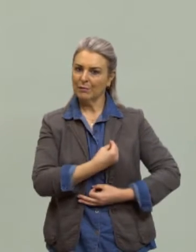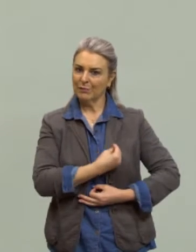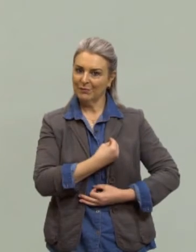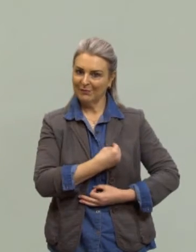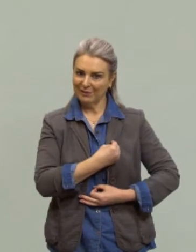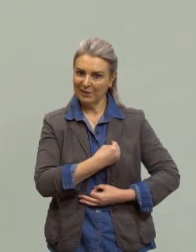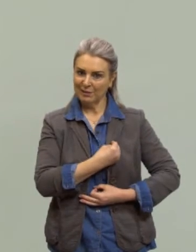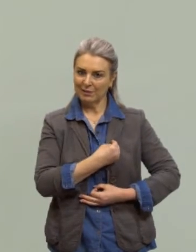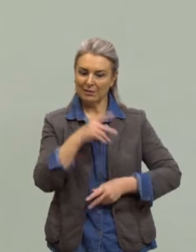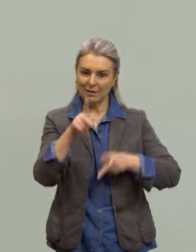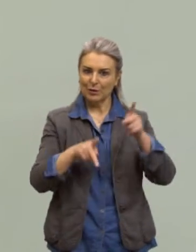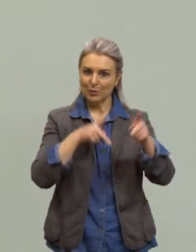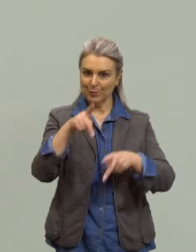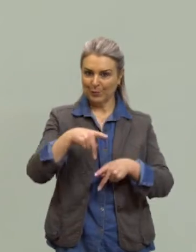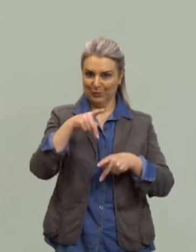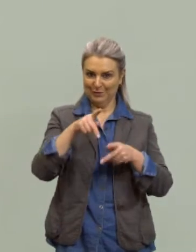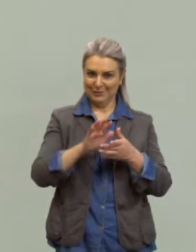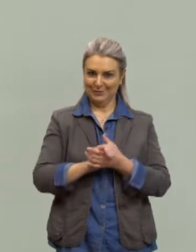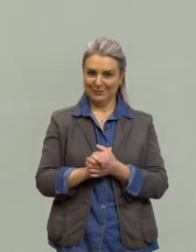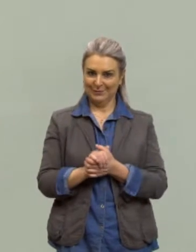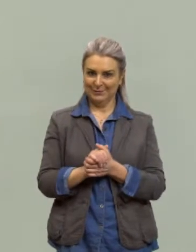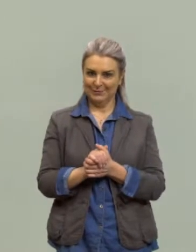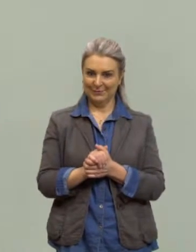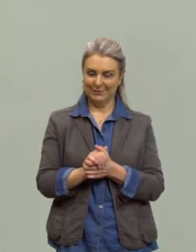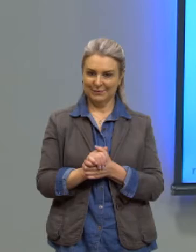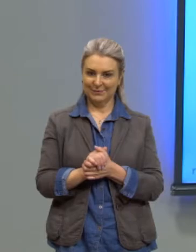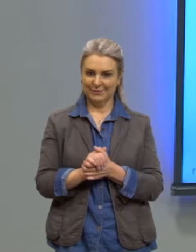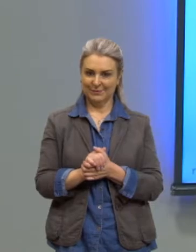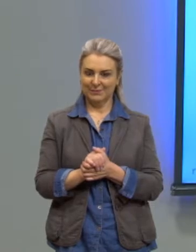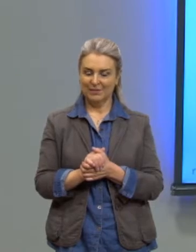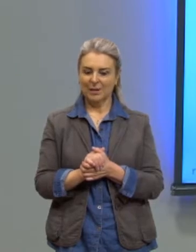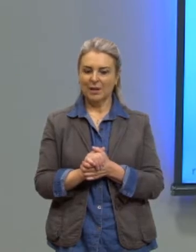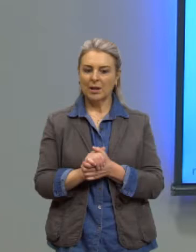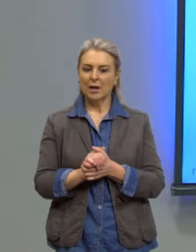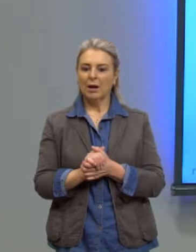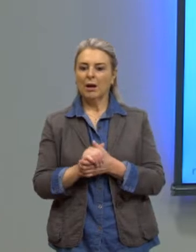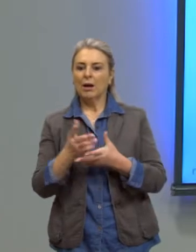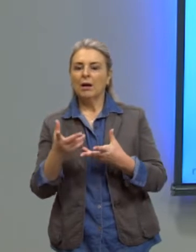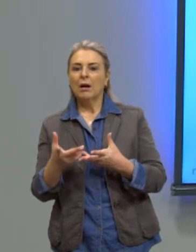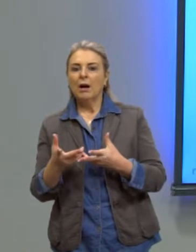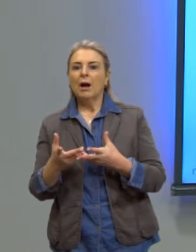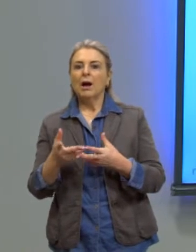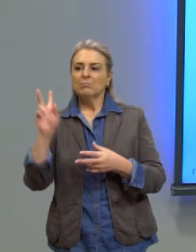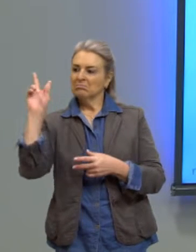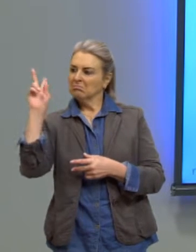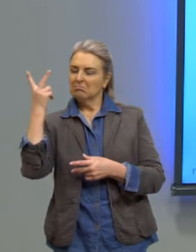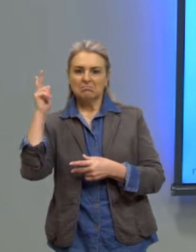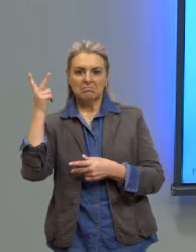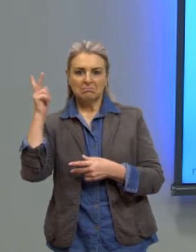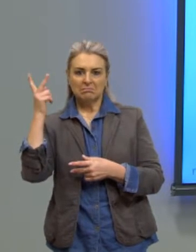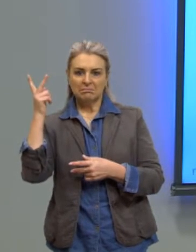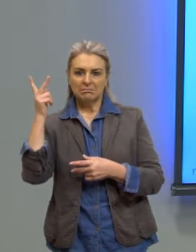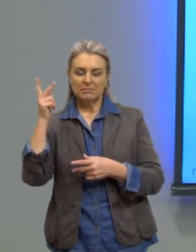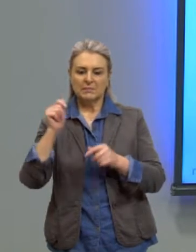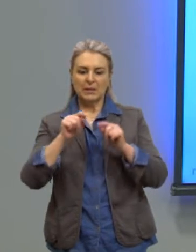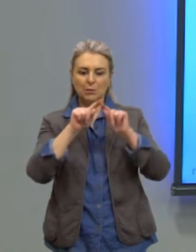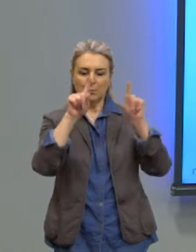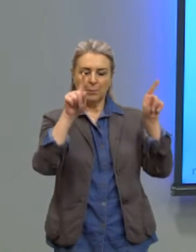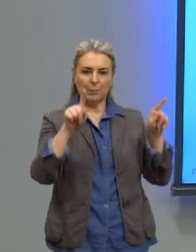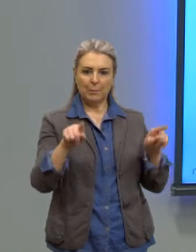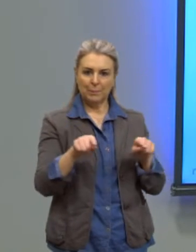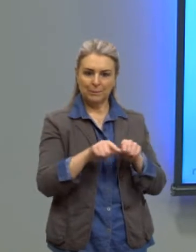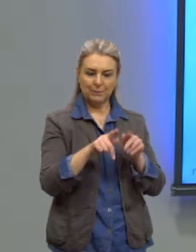daquele povo, certo? Esses relatos estão no papiro de Hermes,